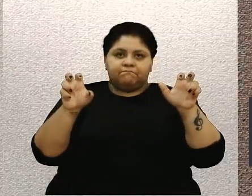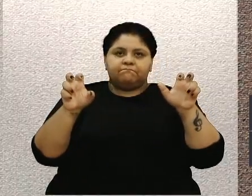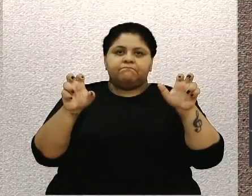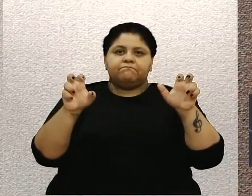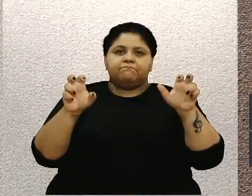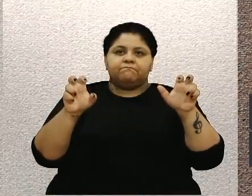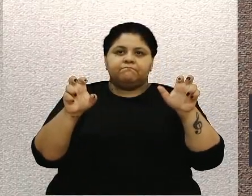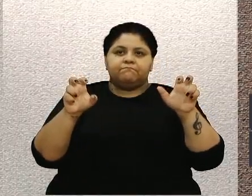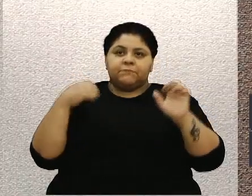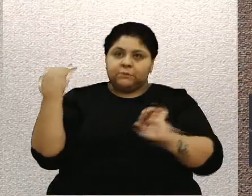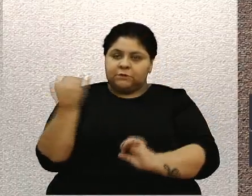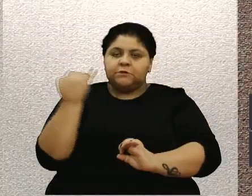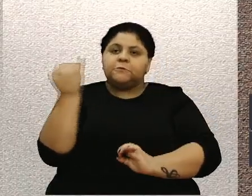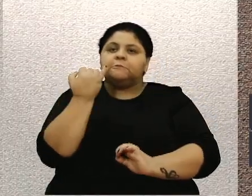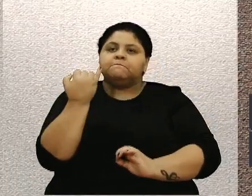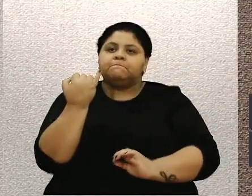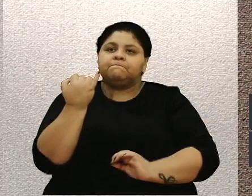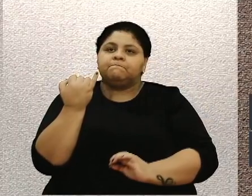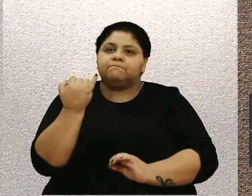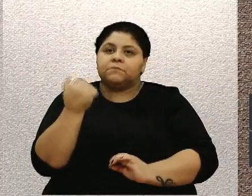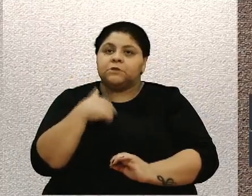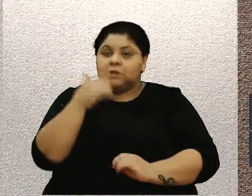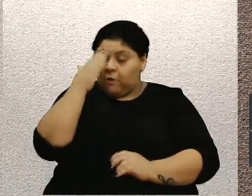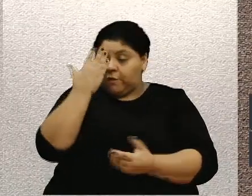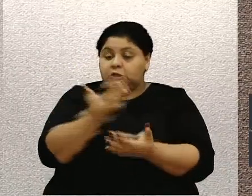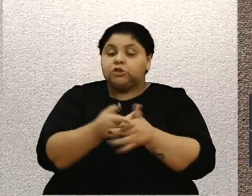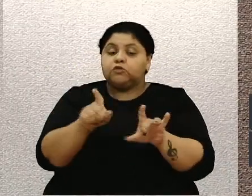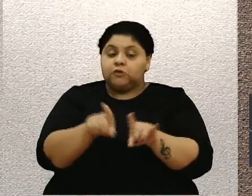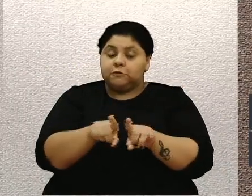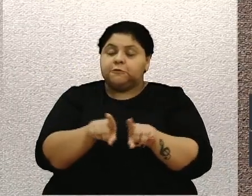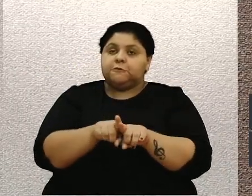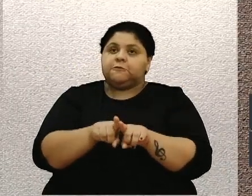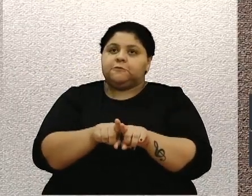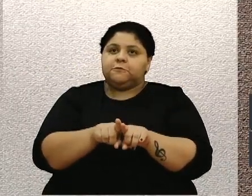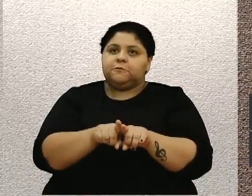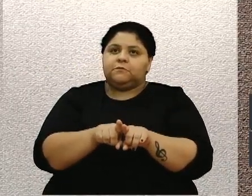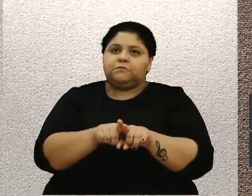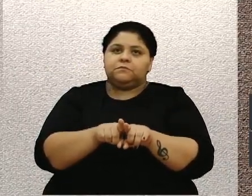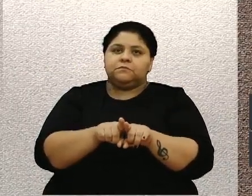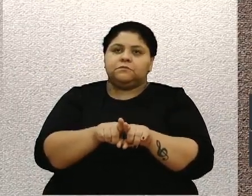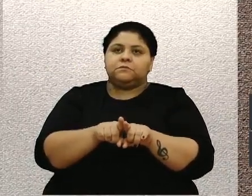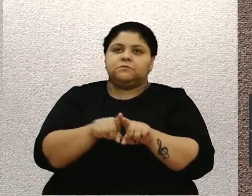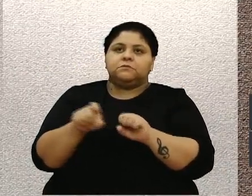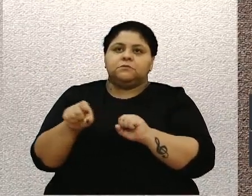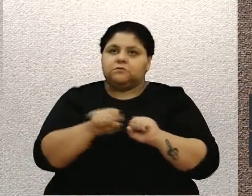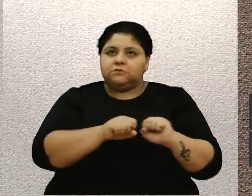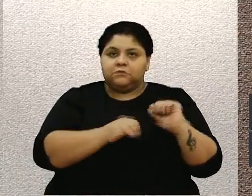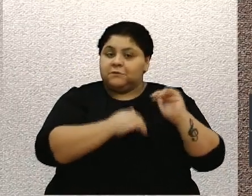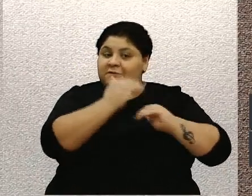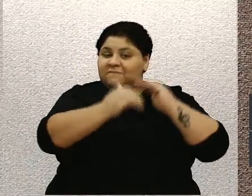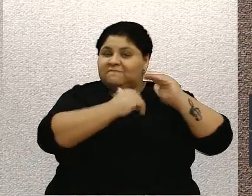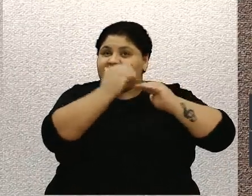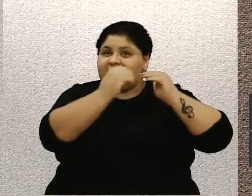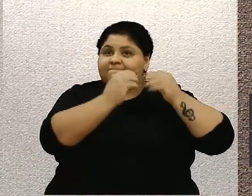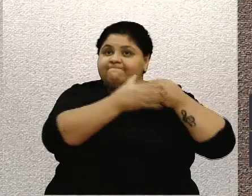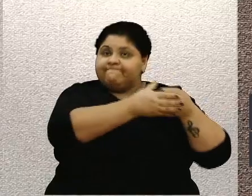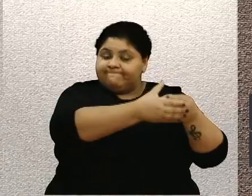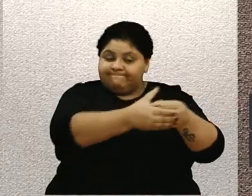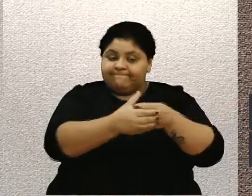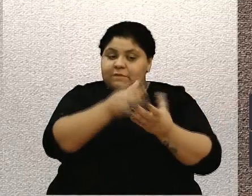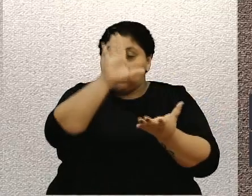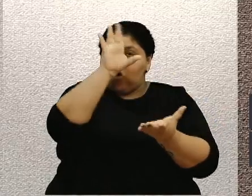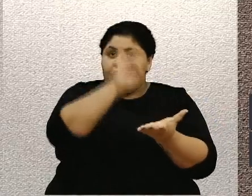relevante e acredito também que deveríamos evoluir para uma comissão permanente.